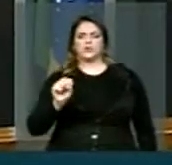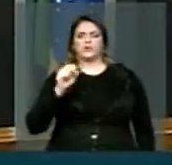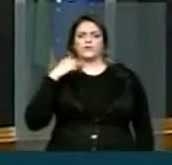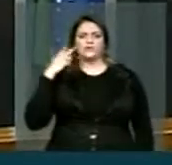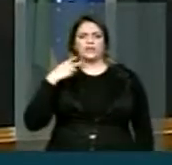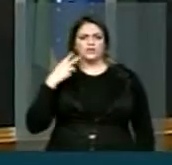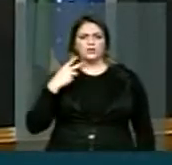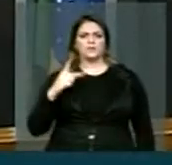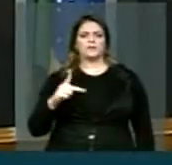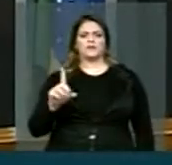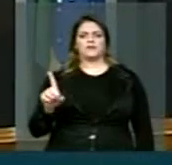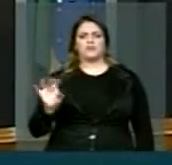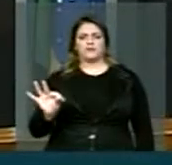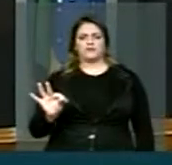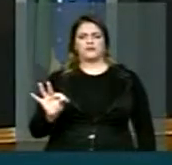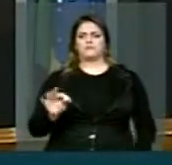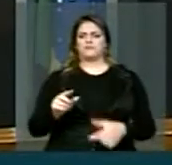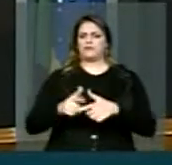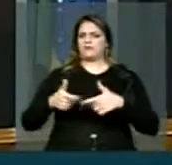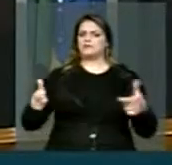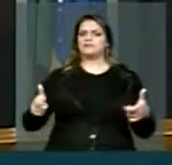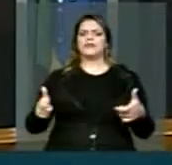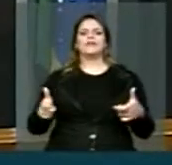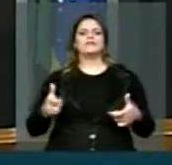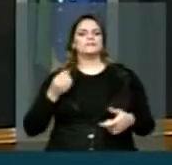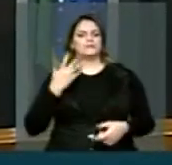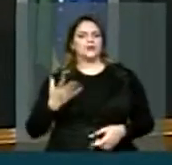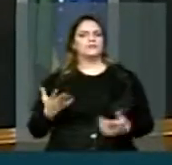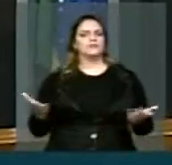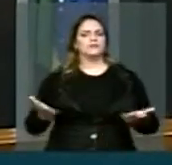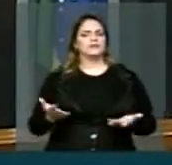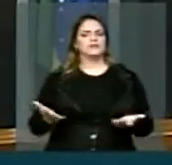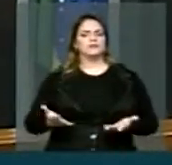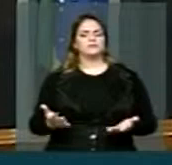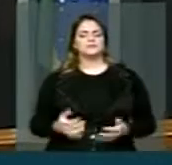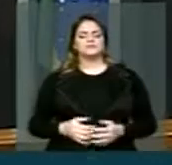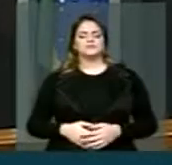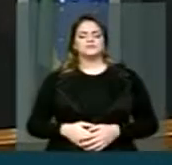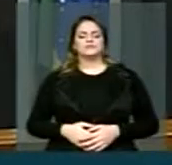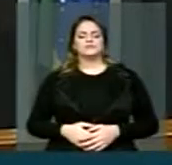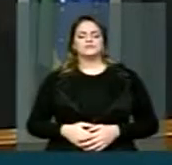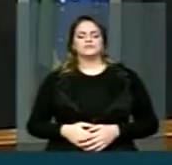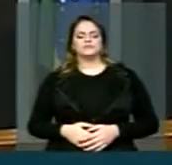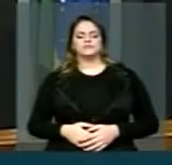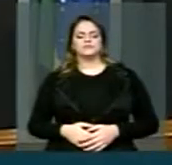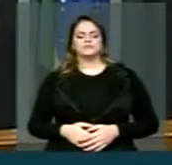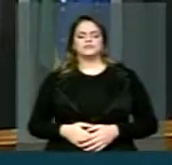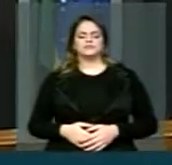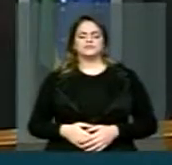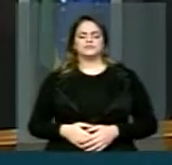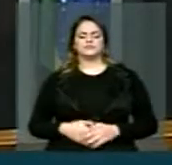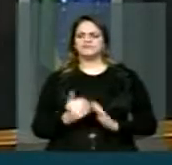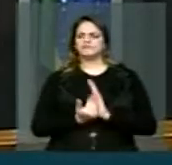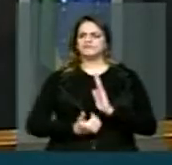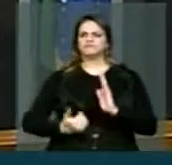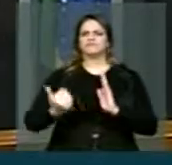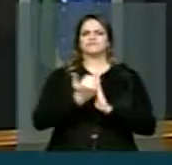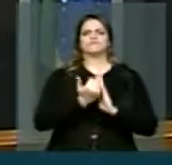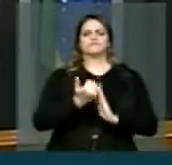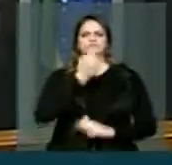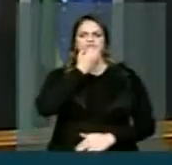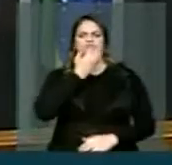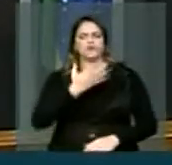O PDT teve um crescimento de prefeitos imenso, imenso e teve também,